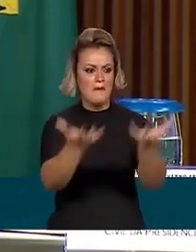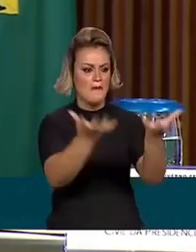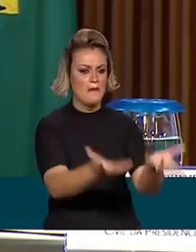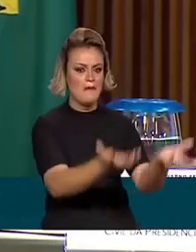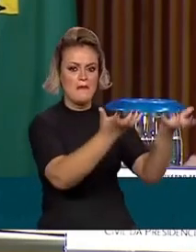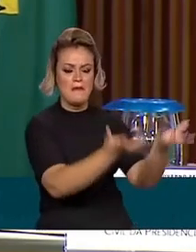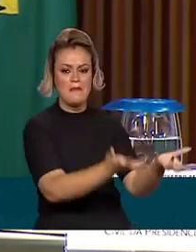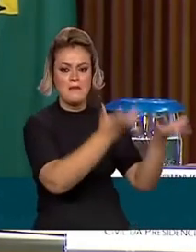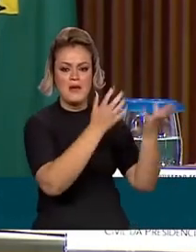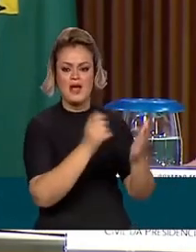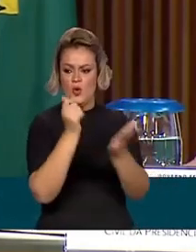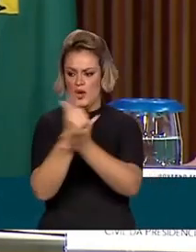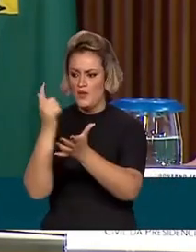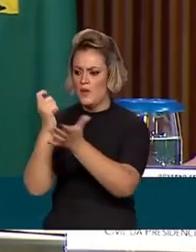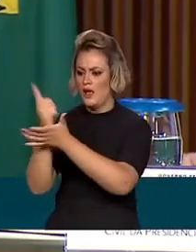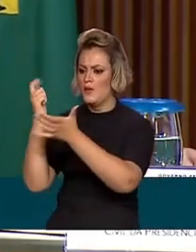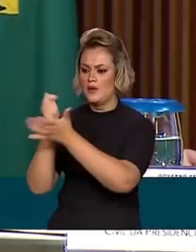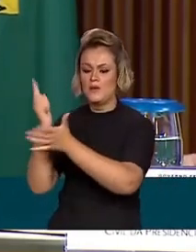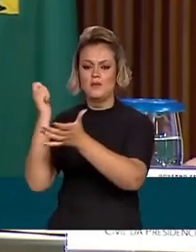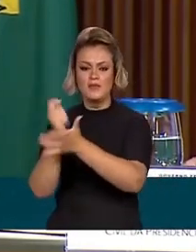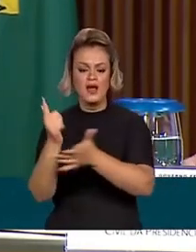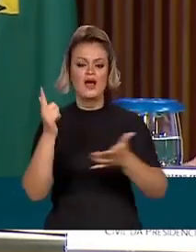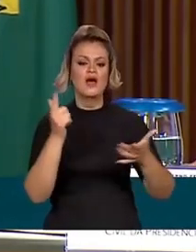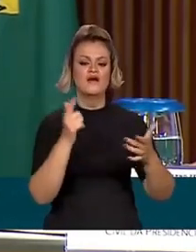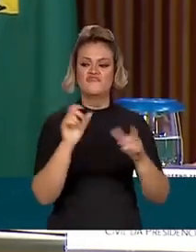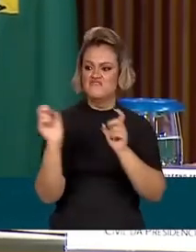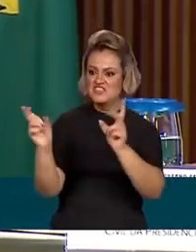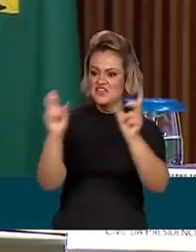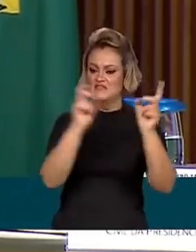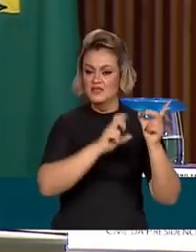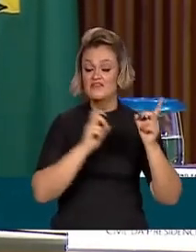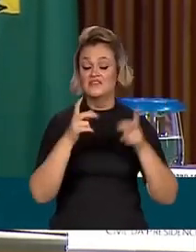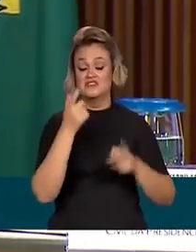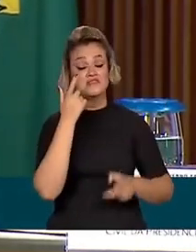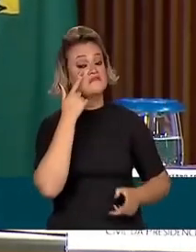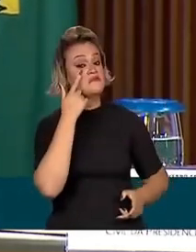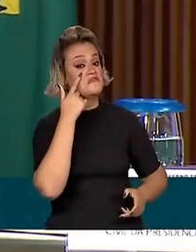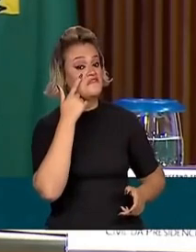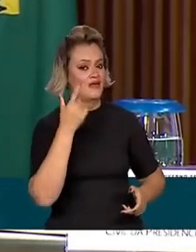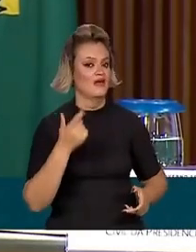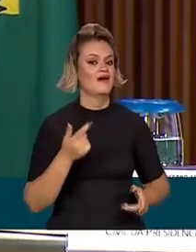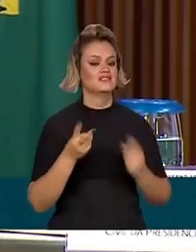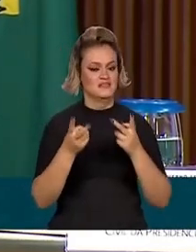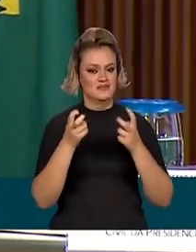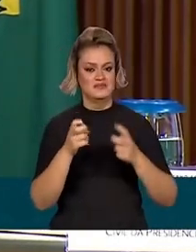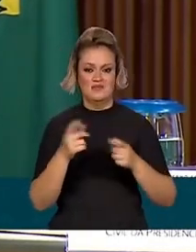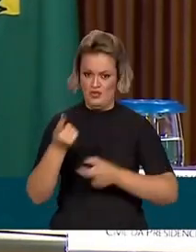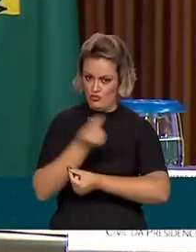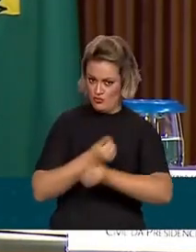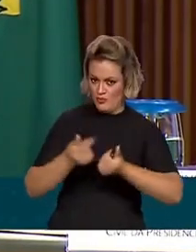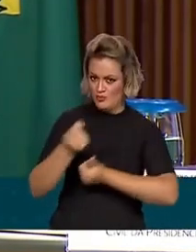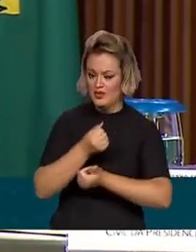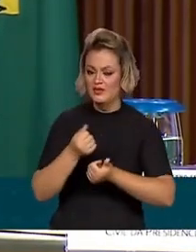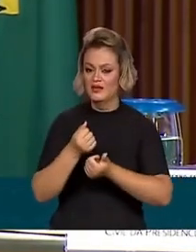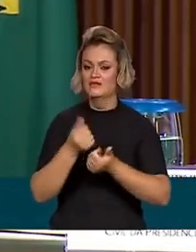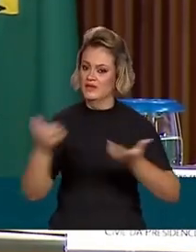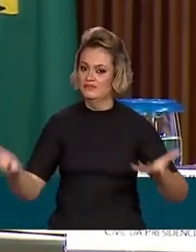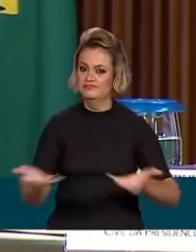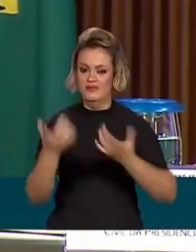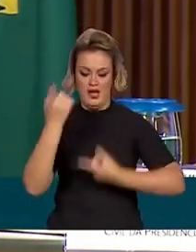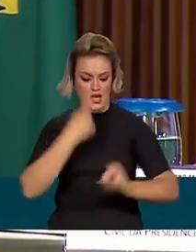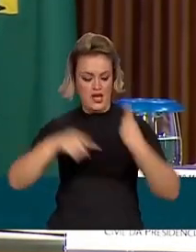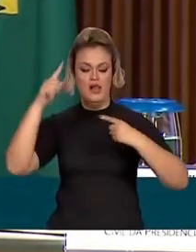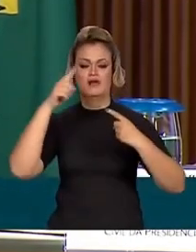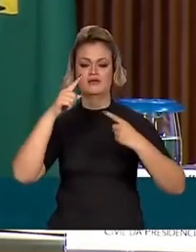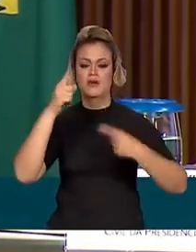as pessoas começarem a comprar mais, as pessoas começarem a vender mais. A gente vai perceber que a economia vai dar um